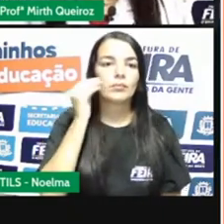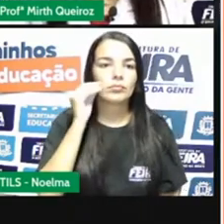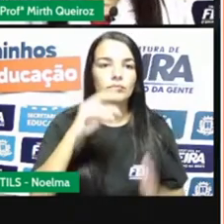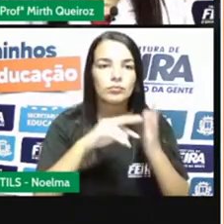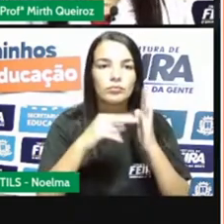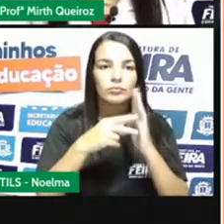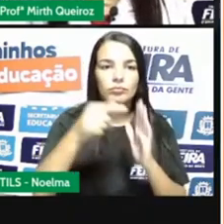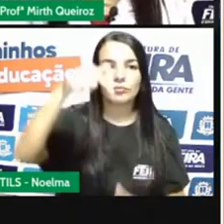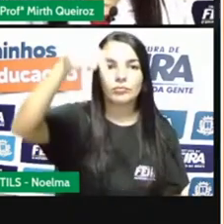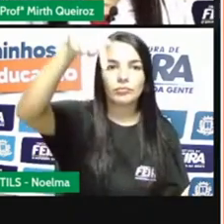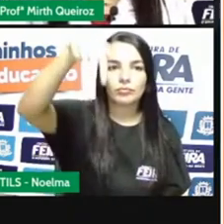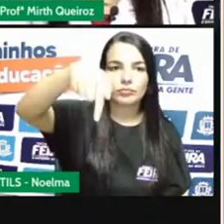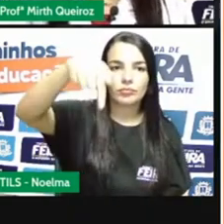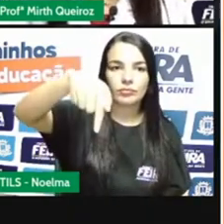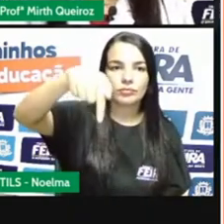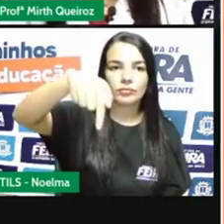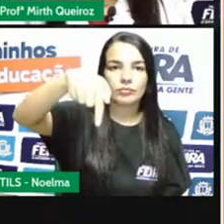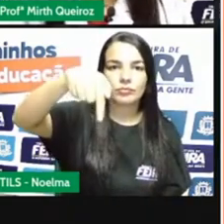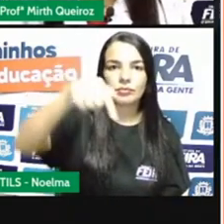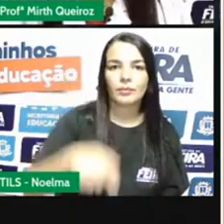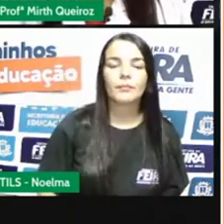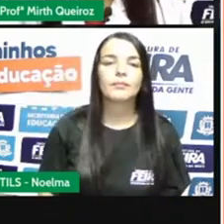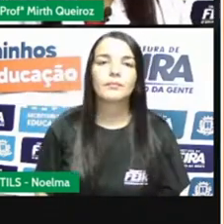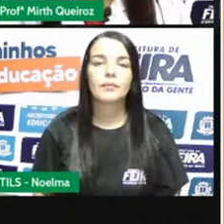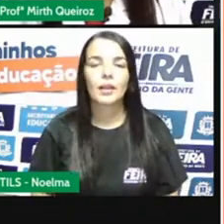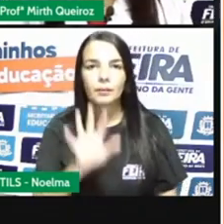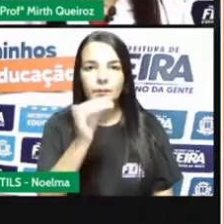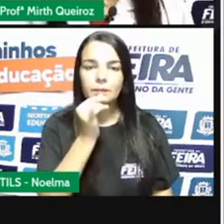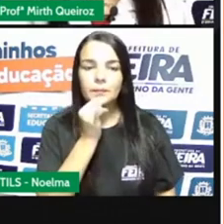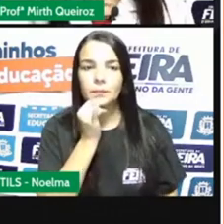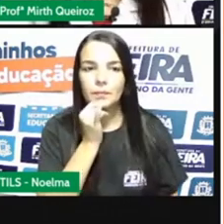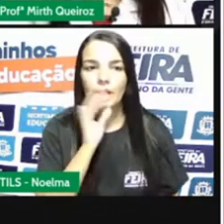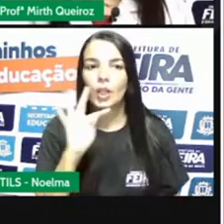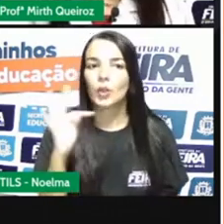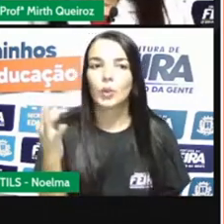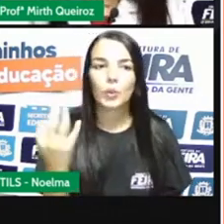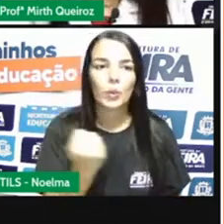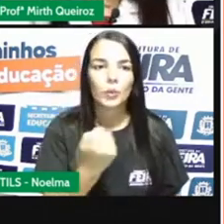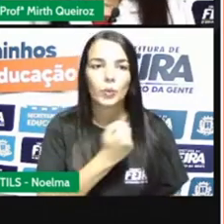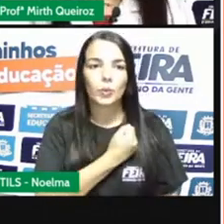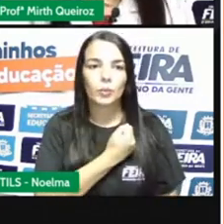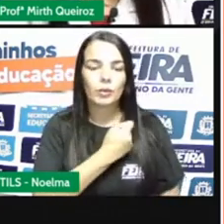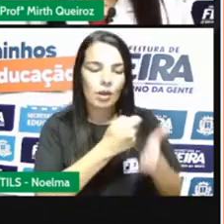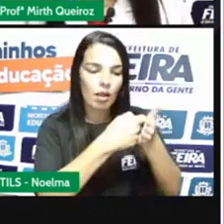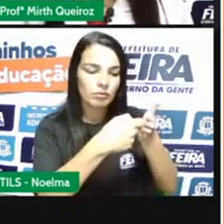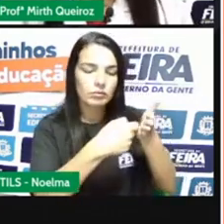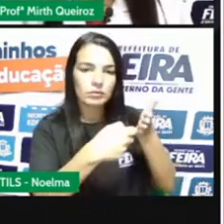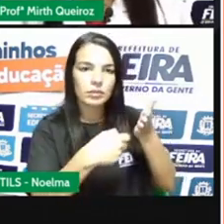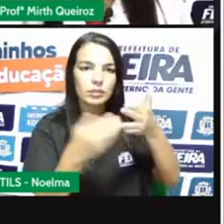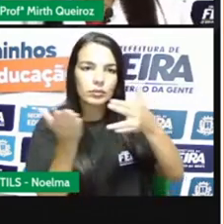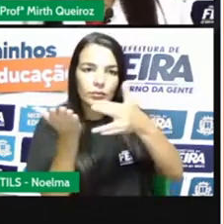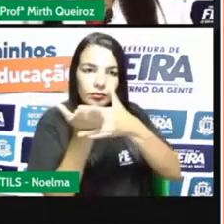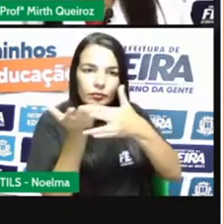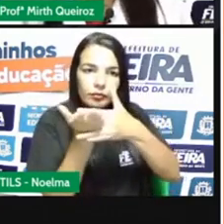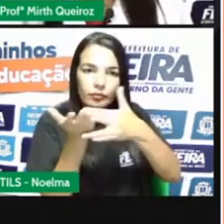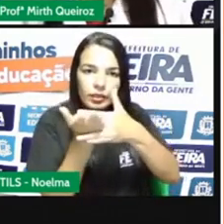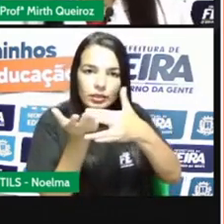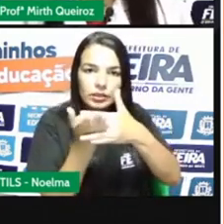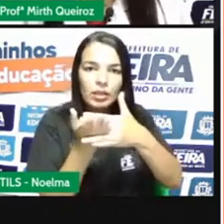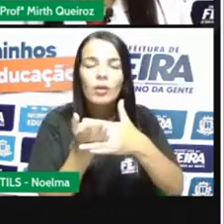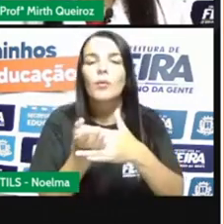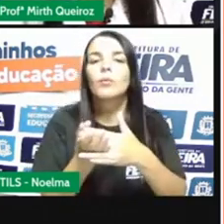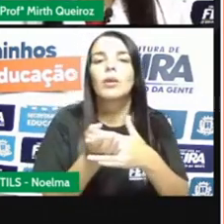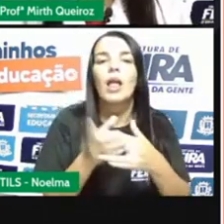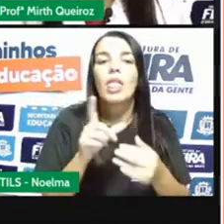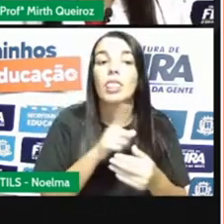Todo número escrito na forma de fração é um número racional. Então, não importa qual fração é.